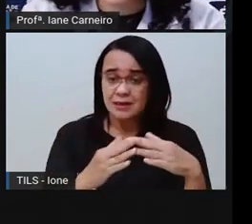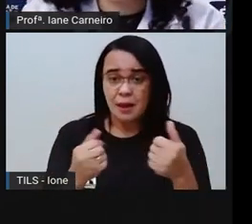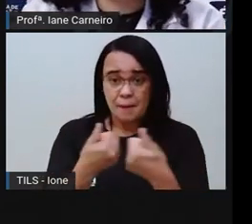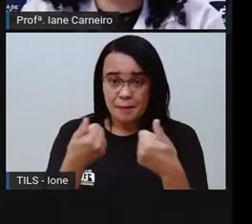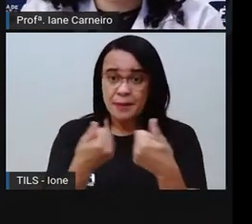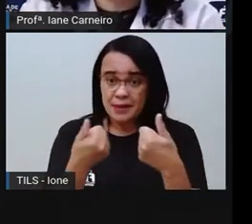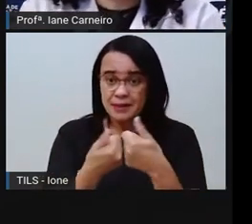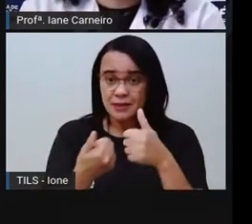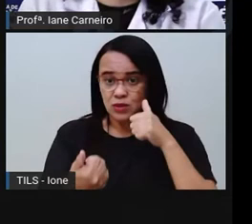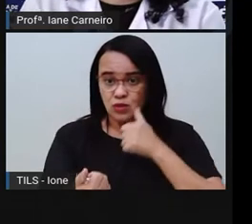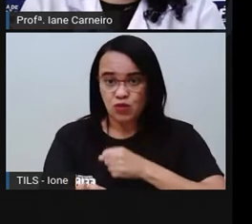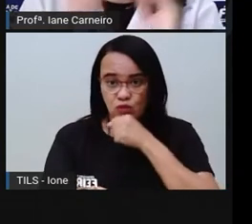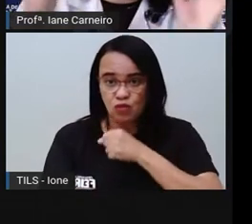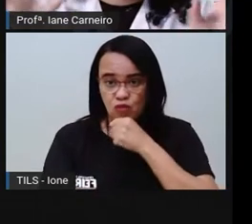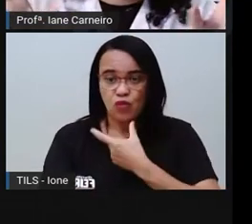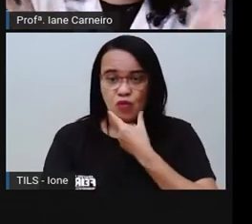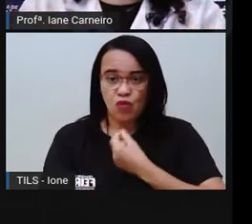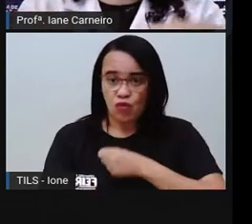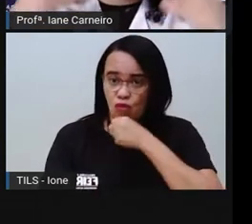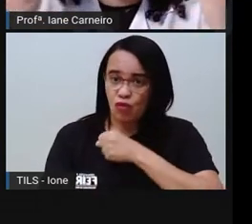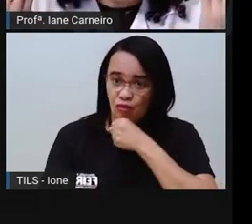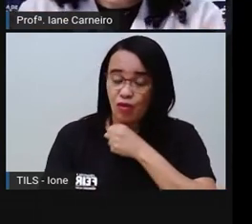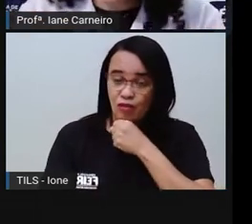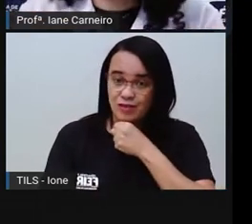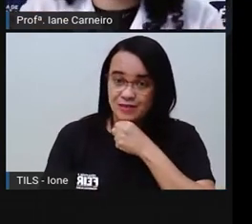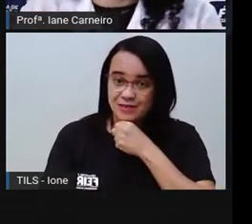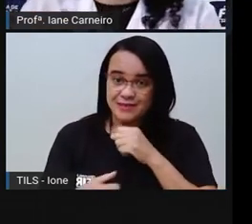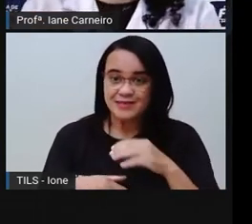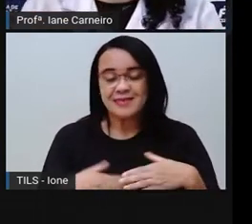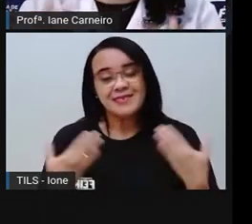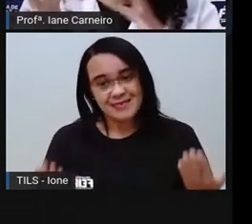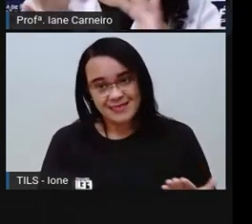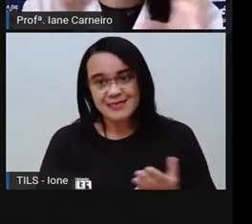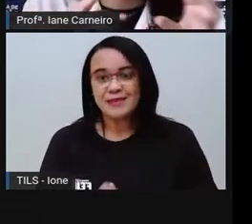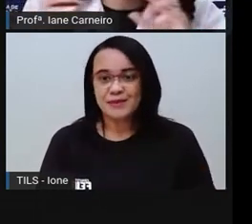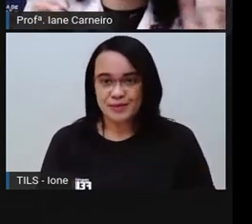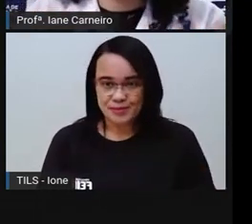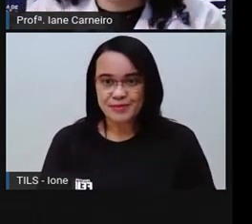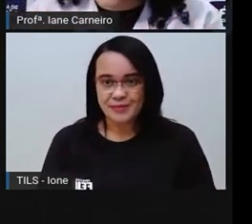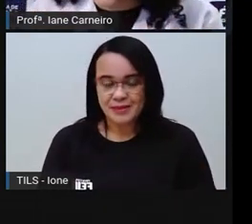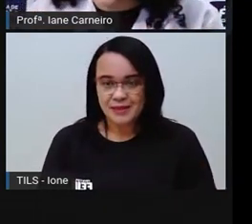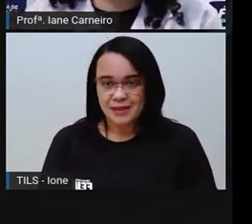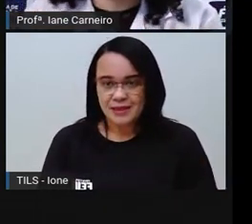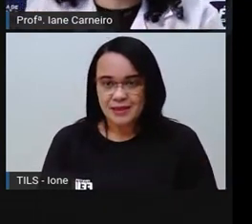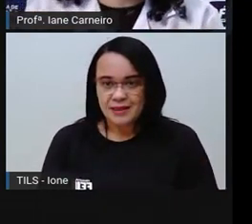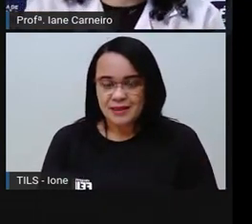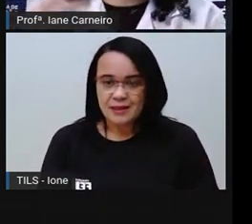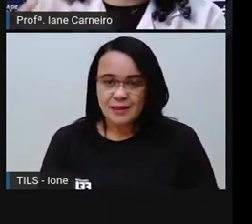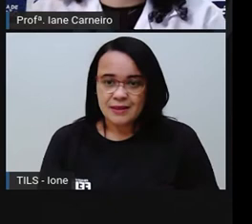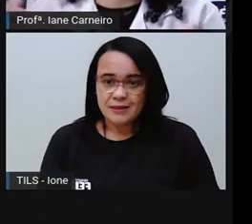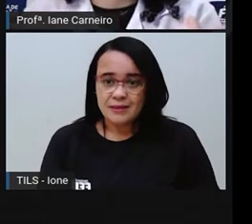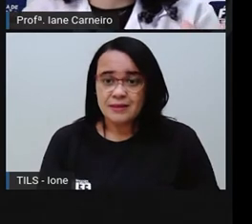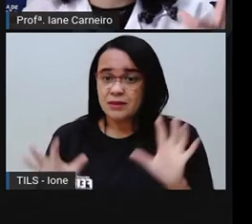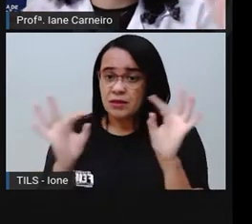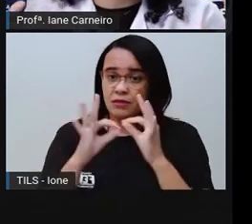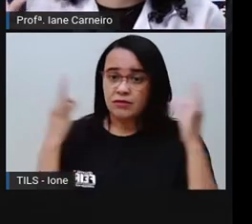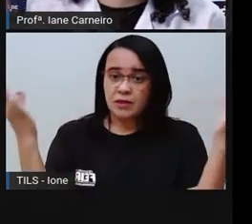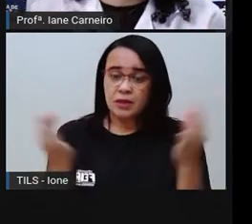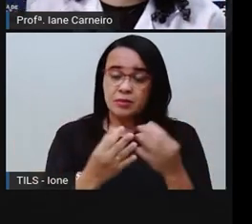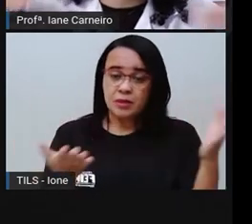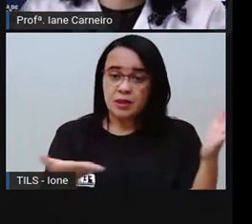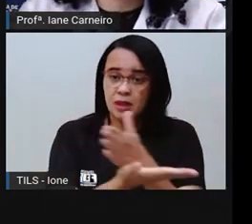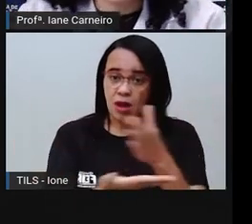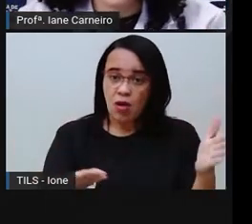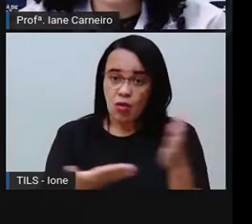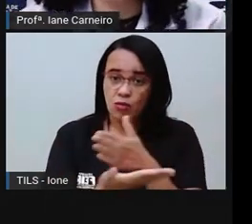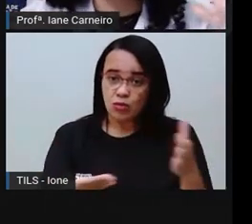casa, né? Então, como a Pró novamente vai falar, cada família vai ter o seu jeitinho, né? Tem famílias que, por exemplo, os avós